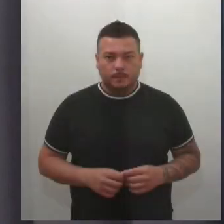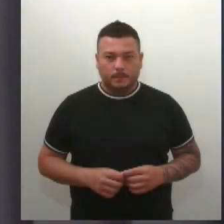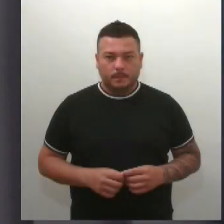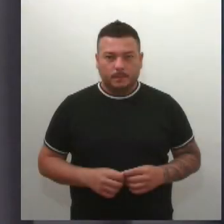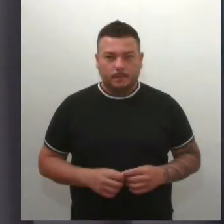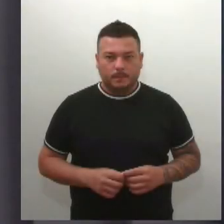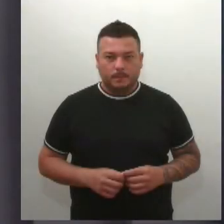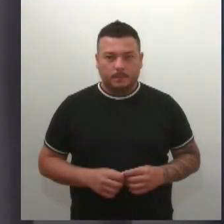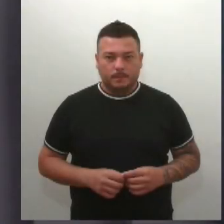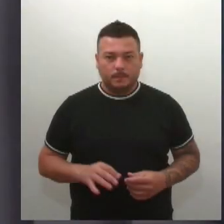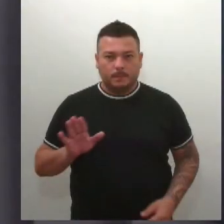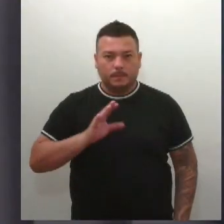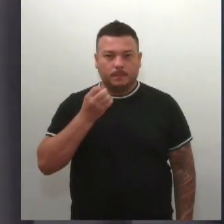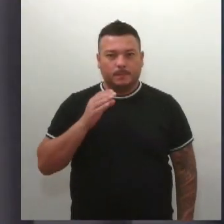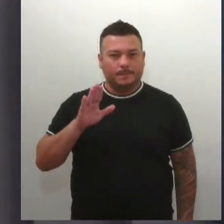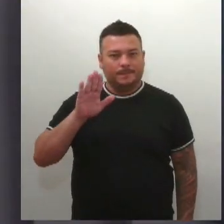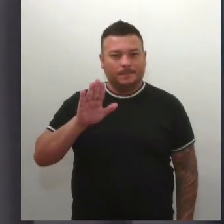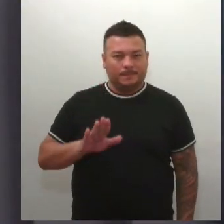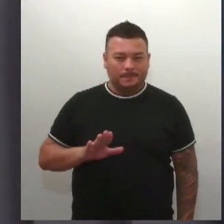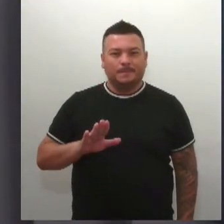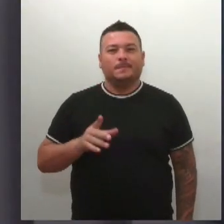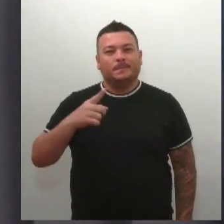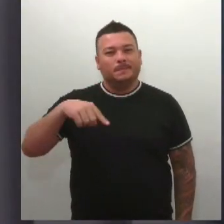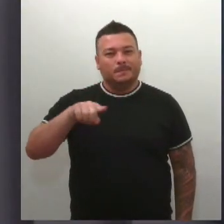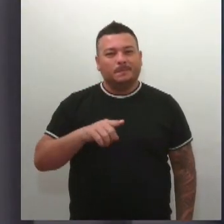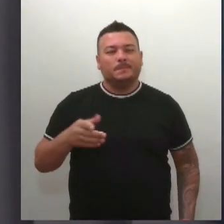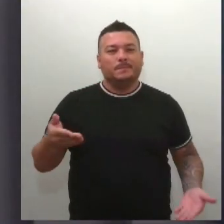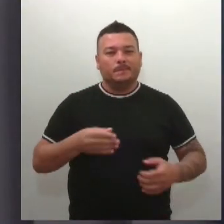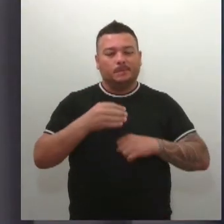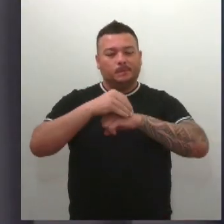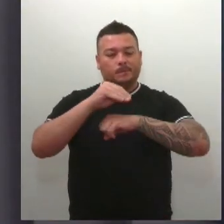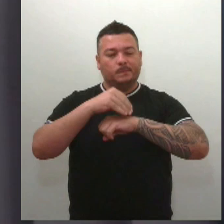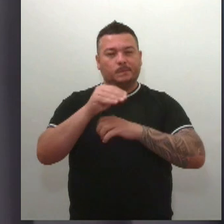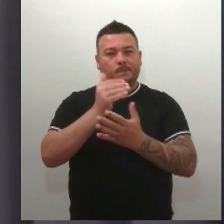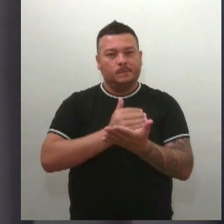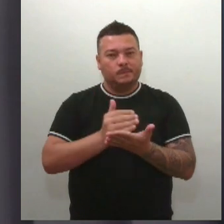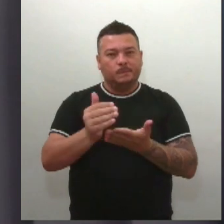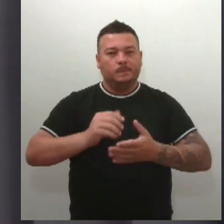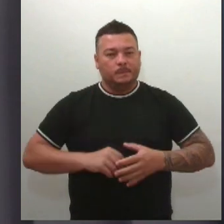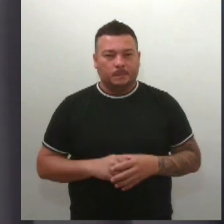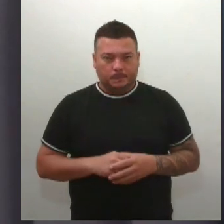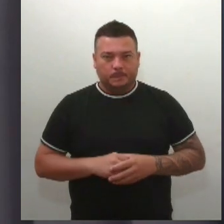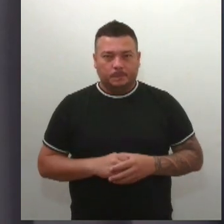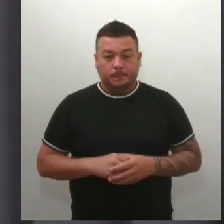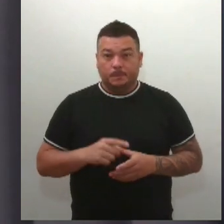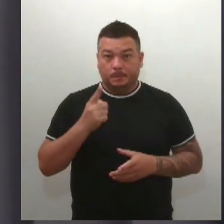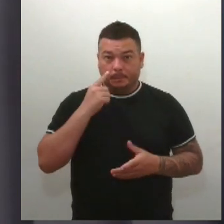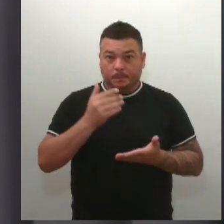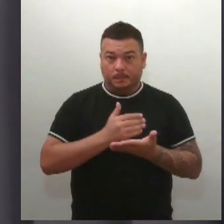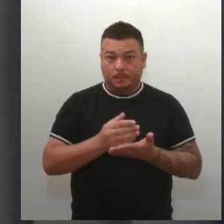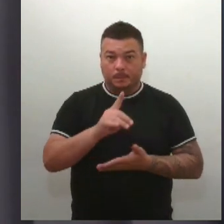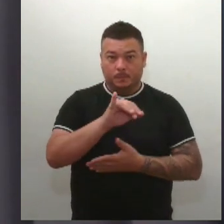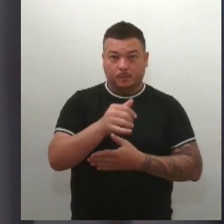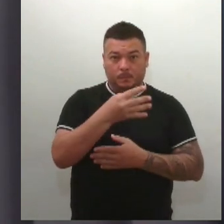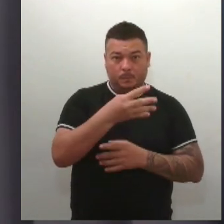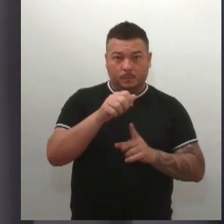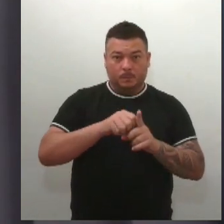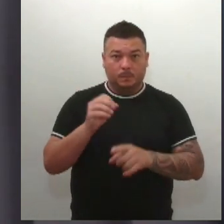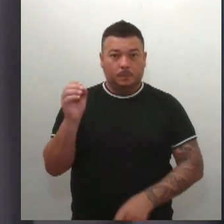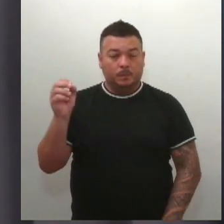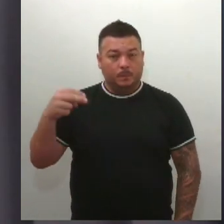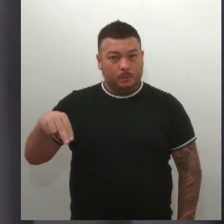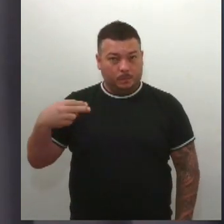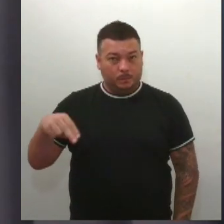Olá, muito boa tarde pra você, o informativo TV Alesa está no ar. E olha, a partir do dia 4 de novembro de 2024,